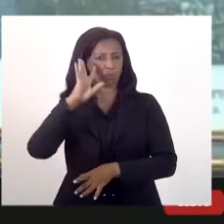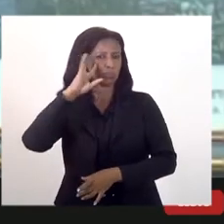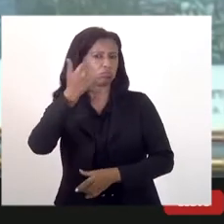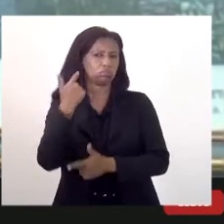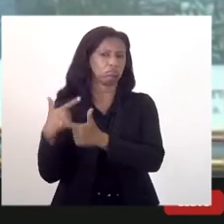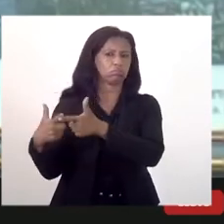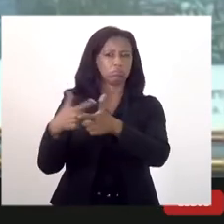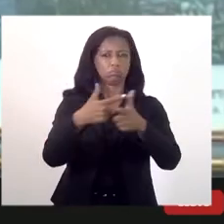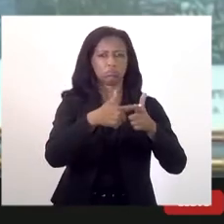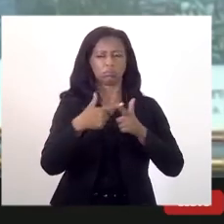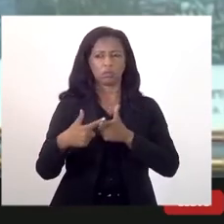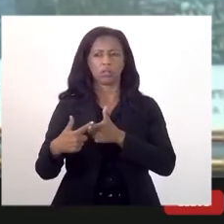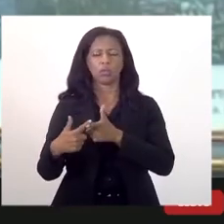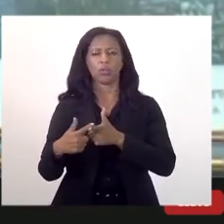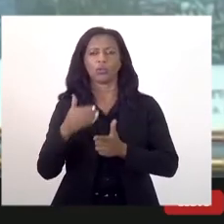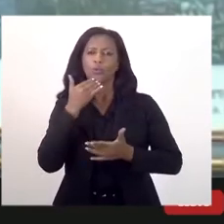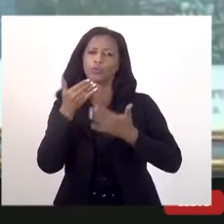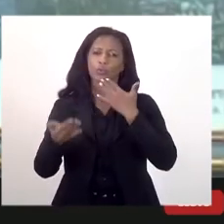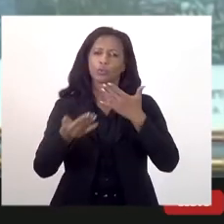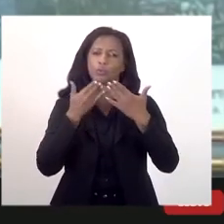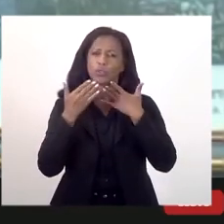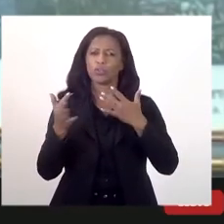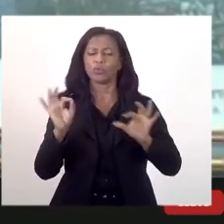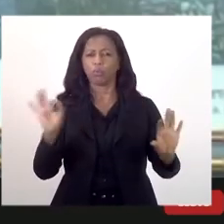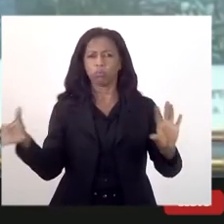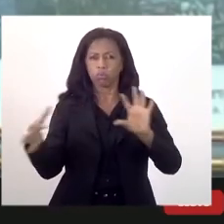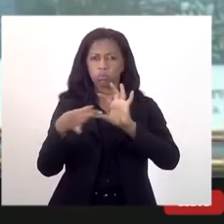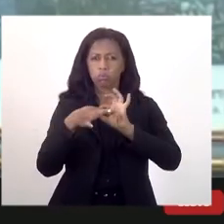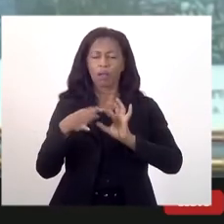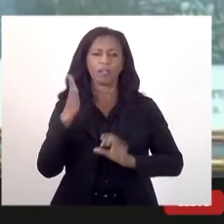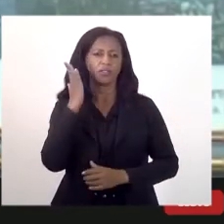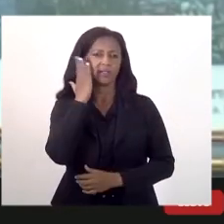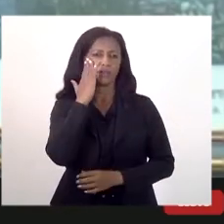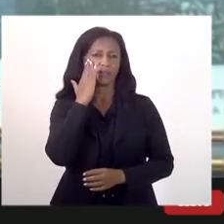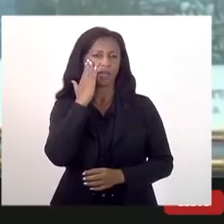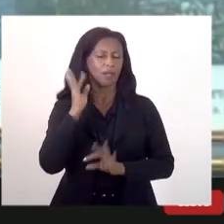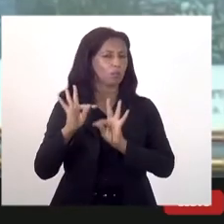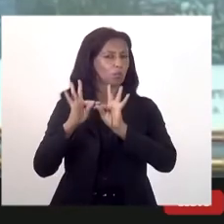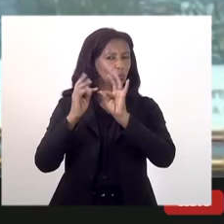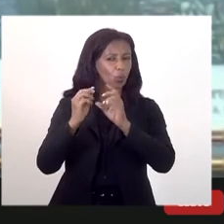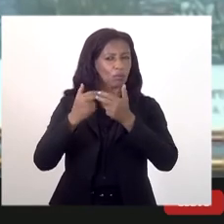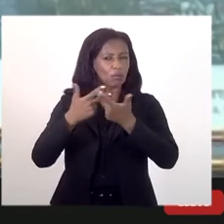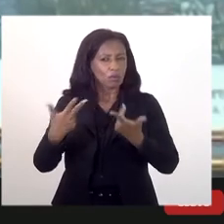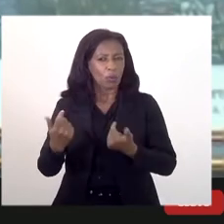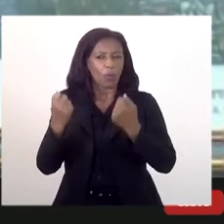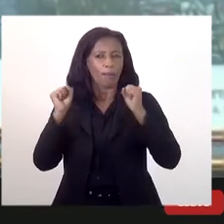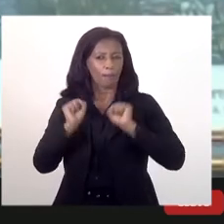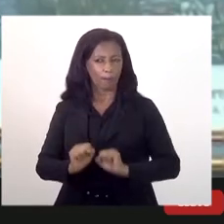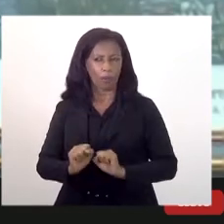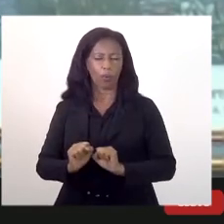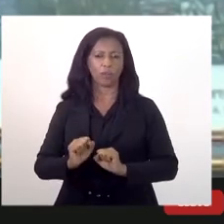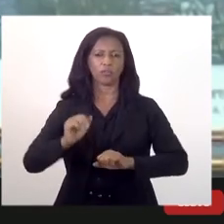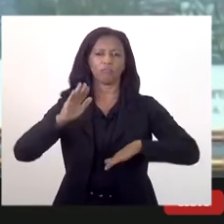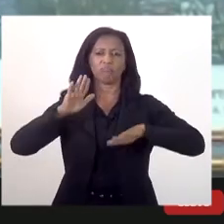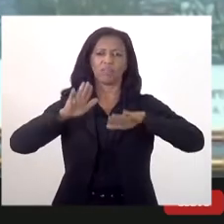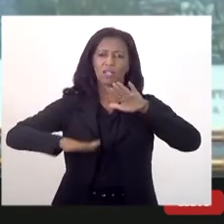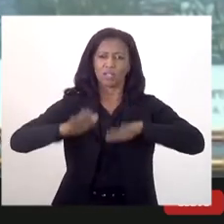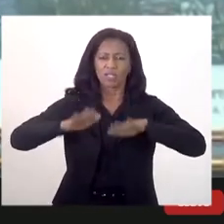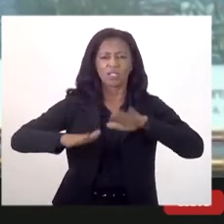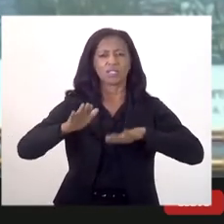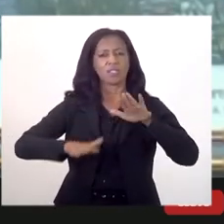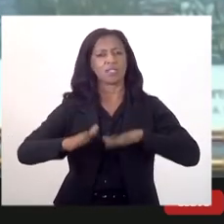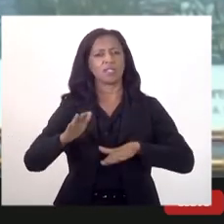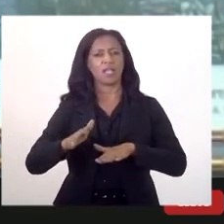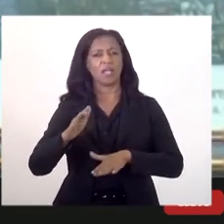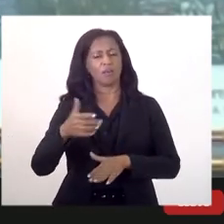demandas, o que é coerente, a gente sabe que nem tudo pode, mas a maior parte das vezes o senhor traz e escuta